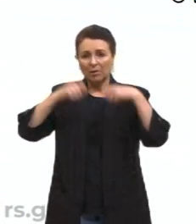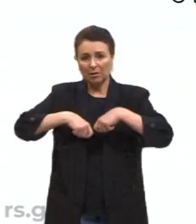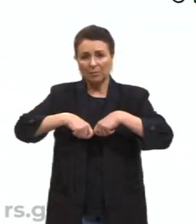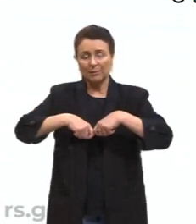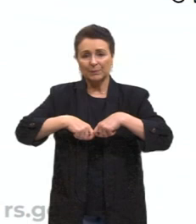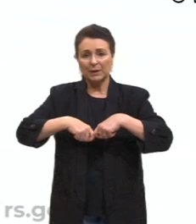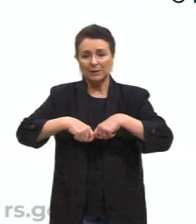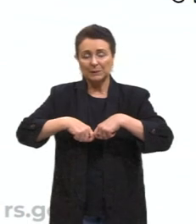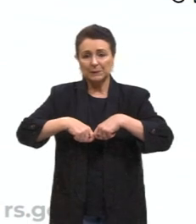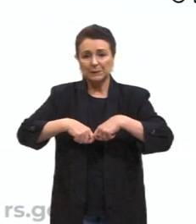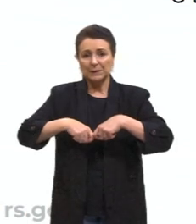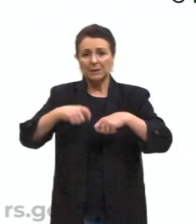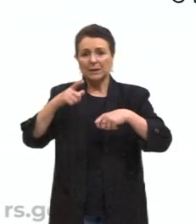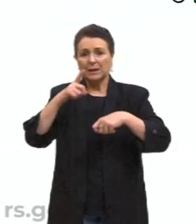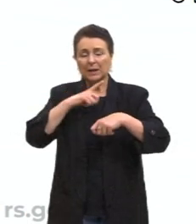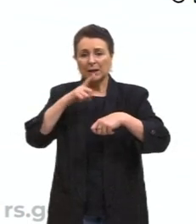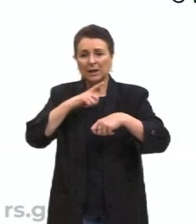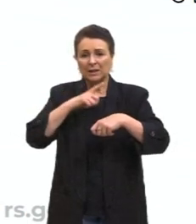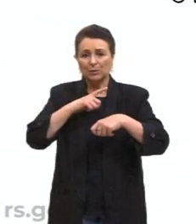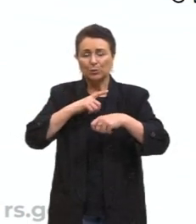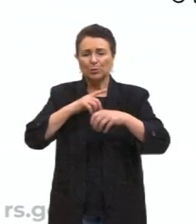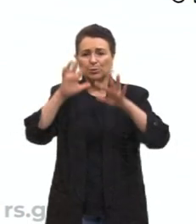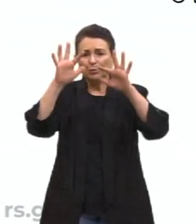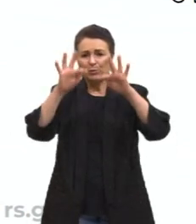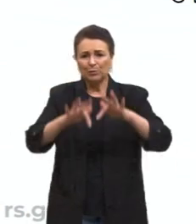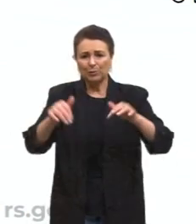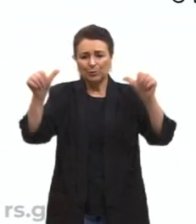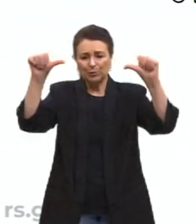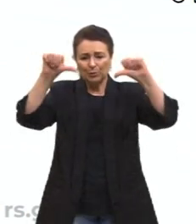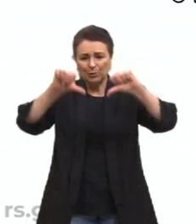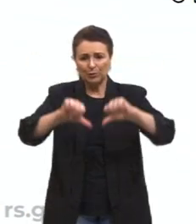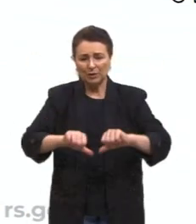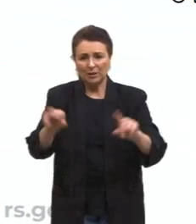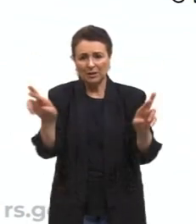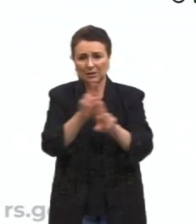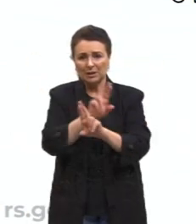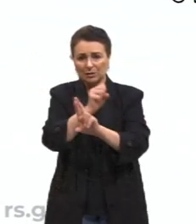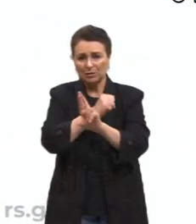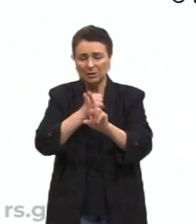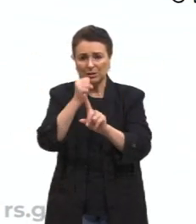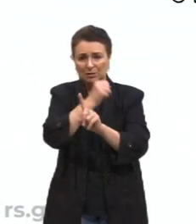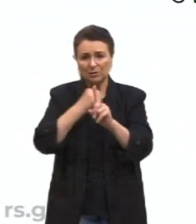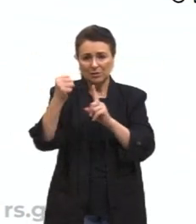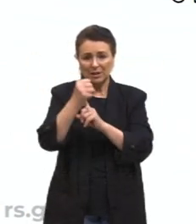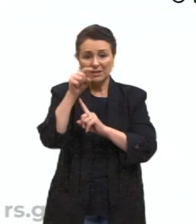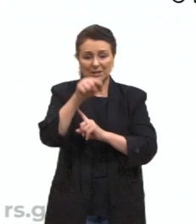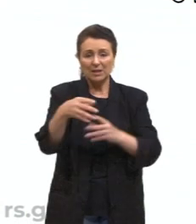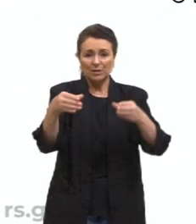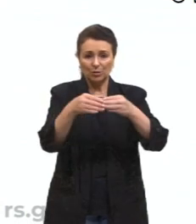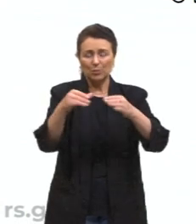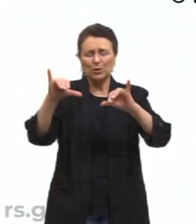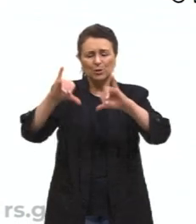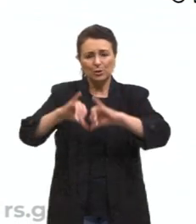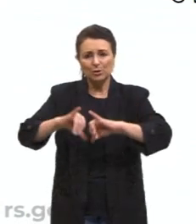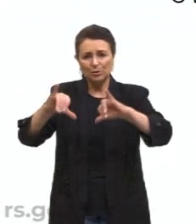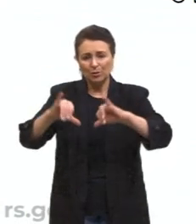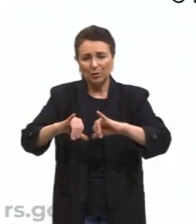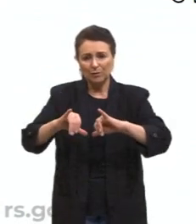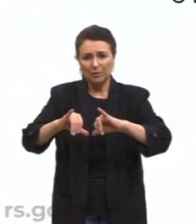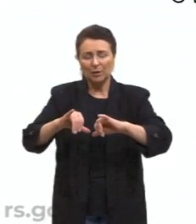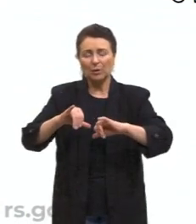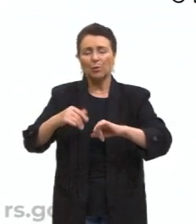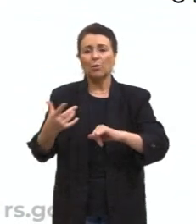o esgarçamento das relações sociais destes grupos que sofrem com a reconstrução abrupta